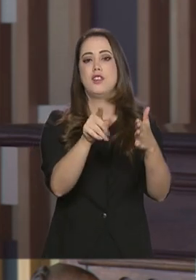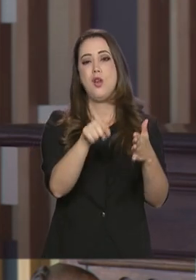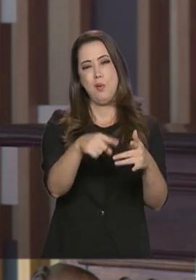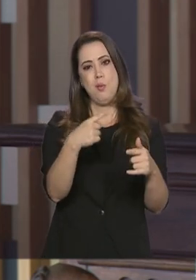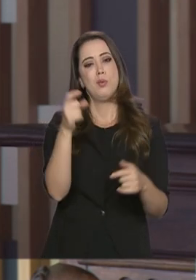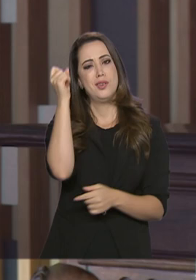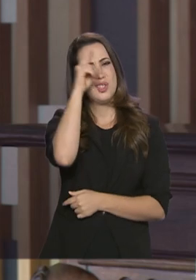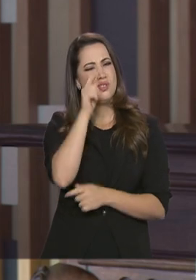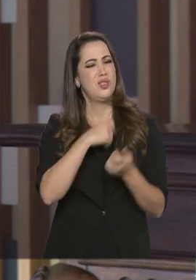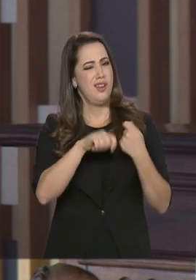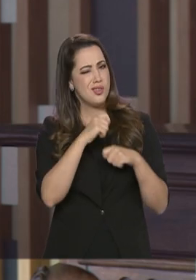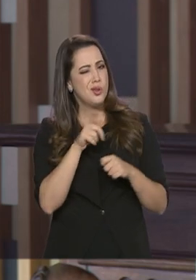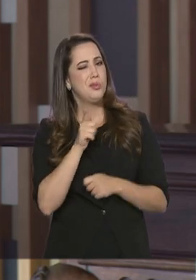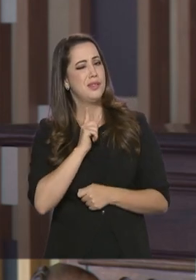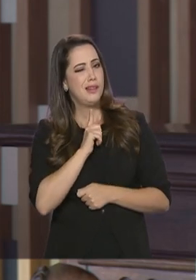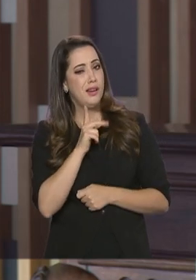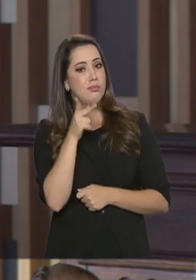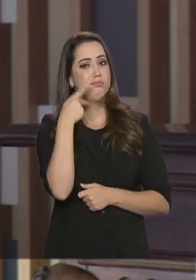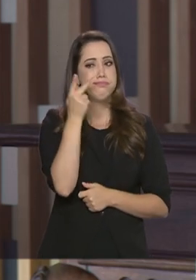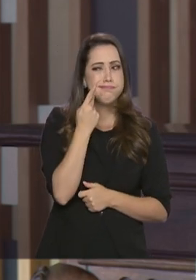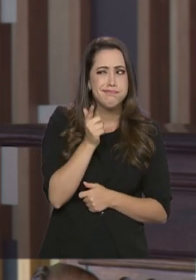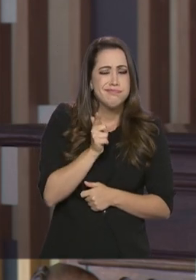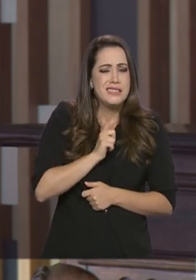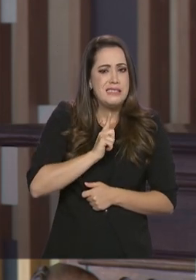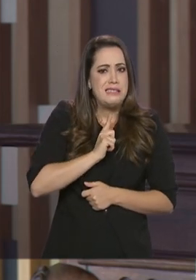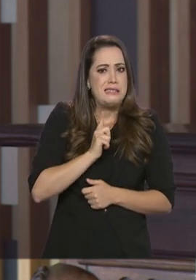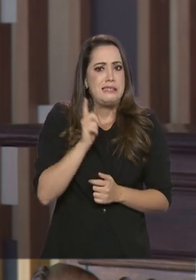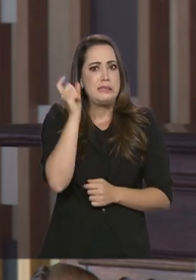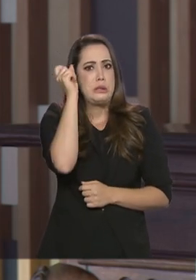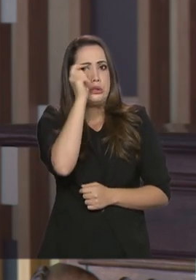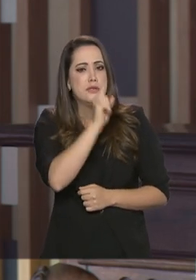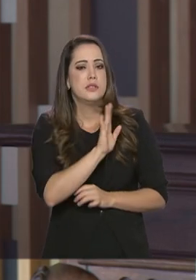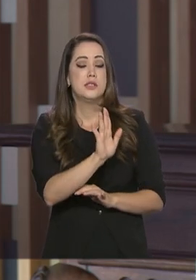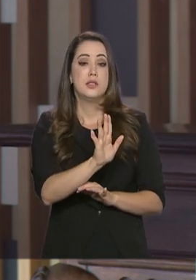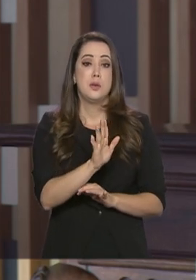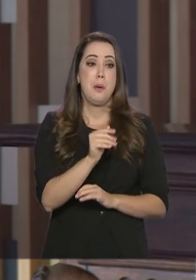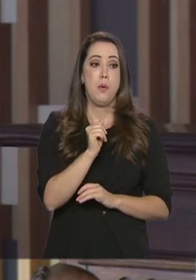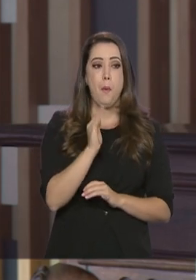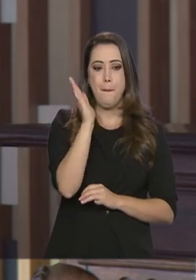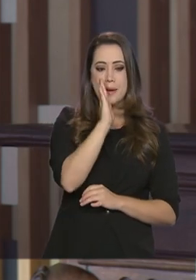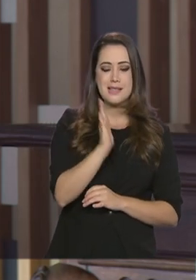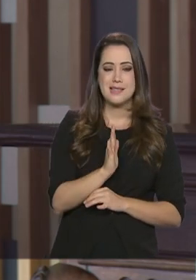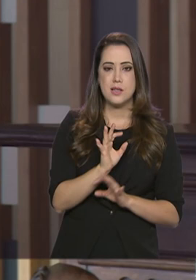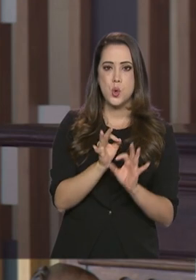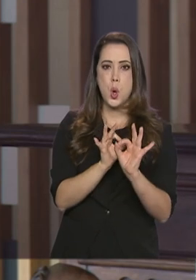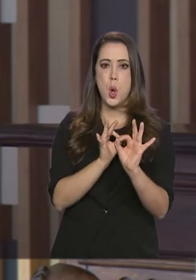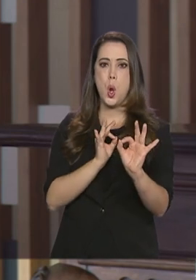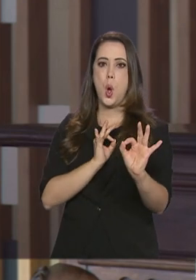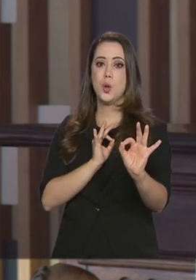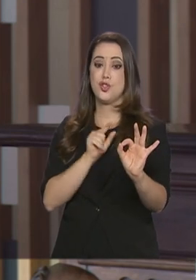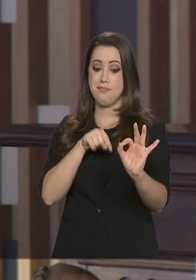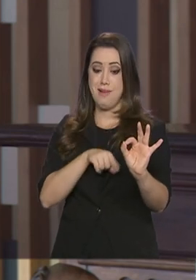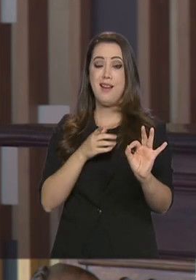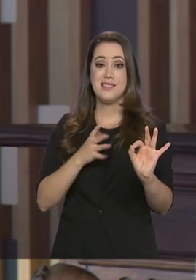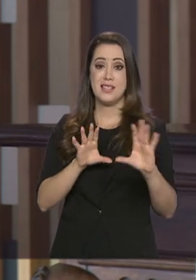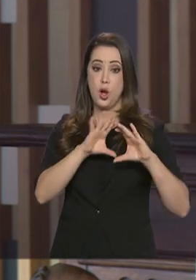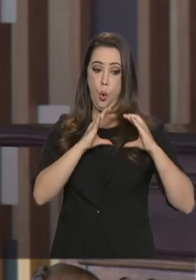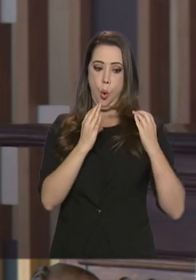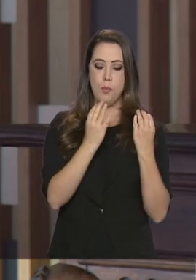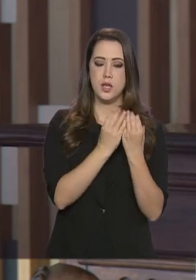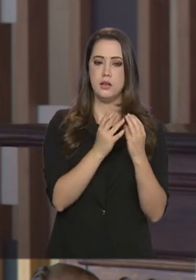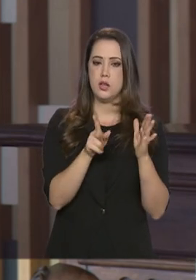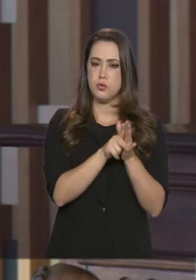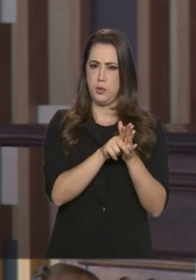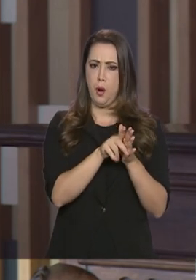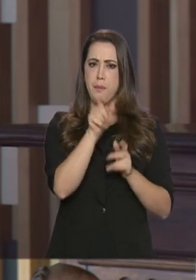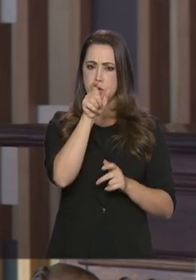econômicas, tem dificuldades políticas. E o Brasil, como um país, embora distante, mas que tem a maior comunidade libanesa fora do Líbano,